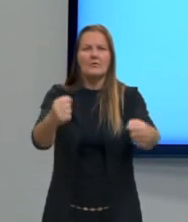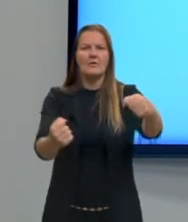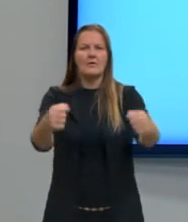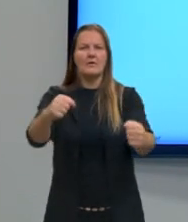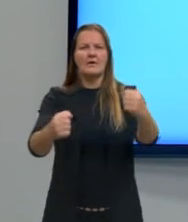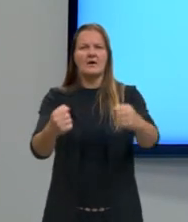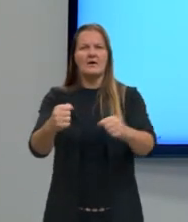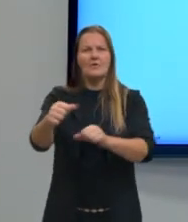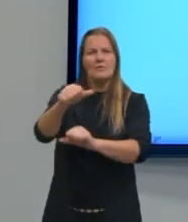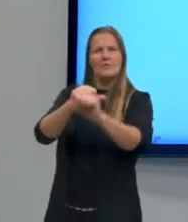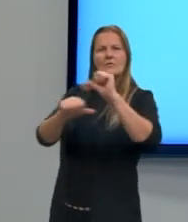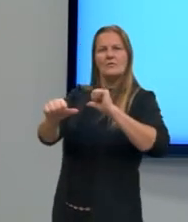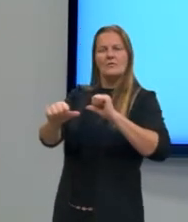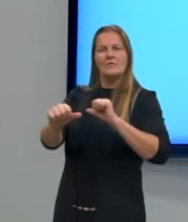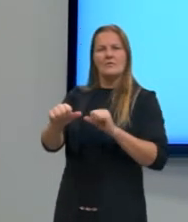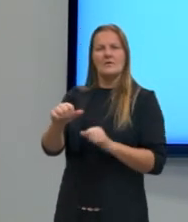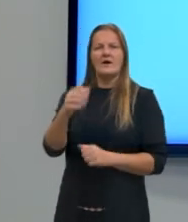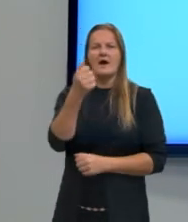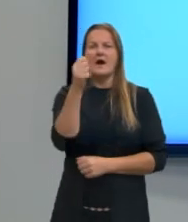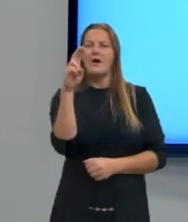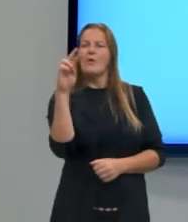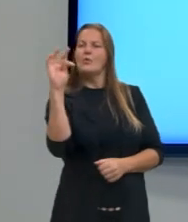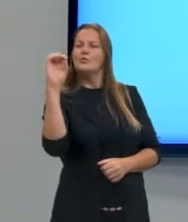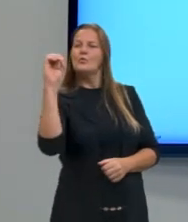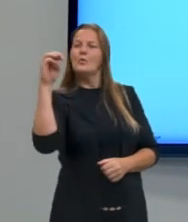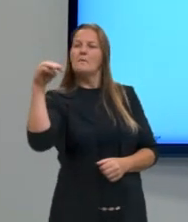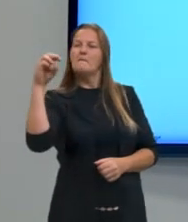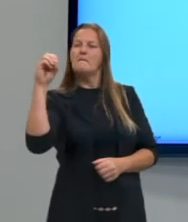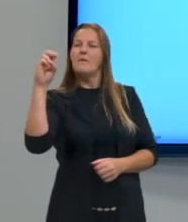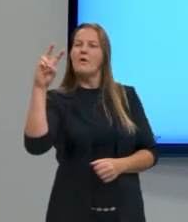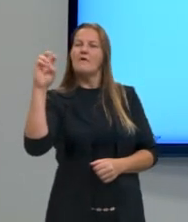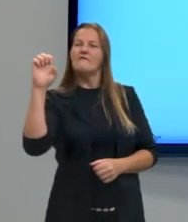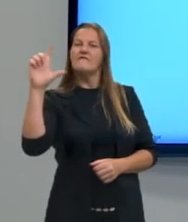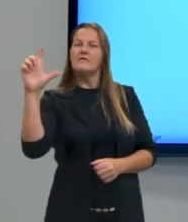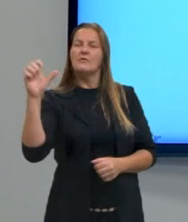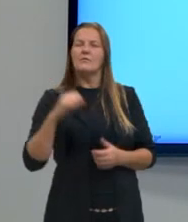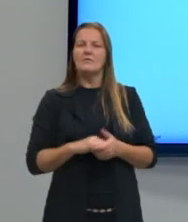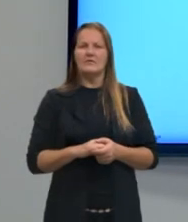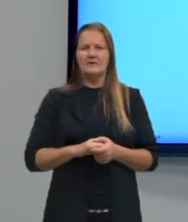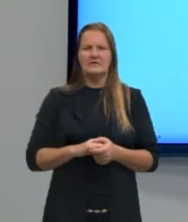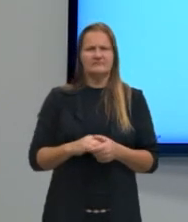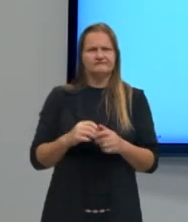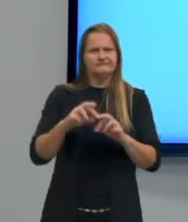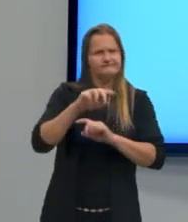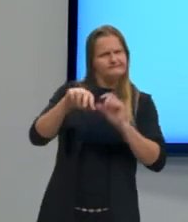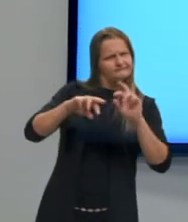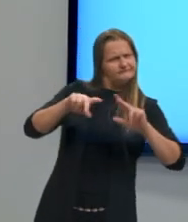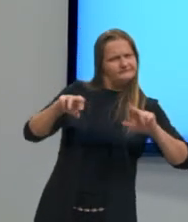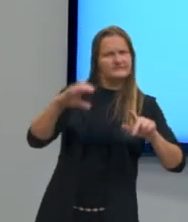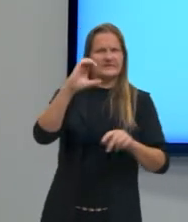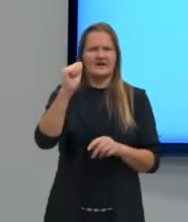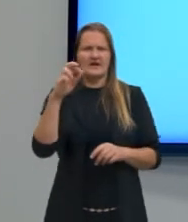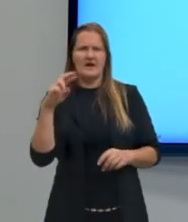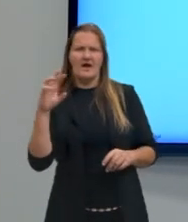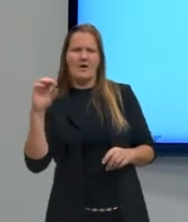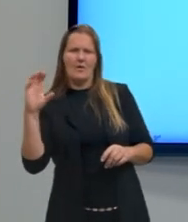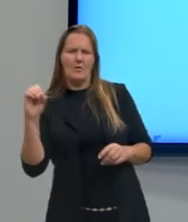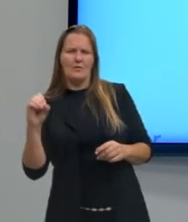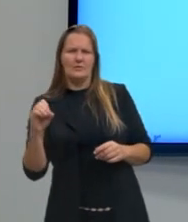em vez de comprar um carro. Pegarão um defluxo em vez de um resfriado.